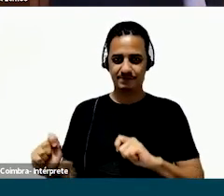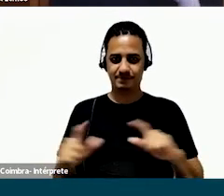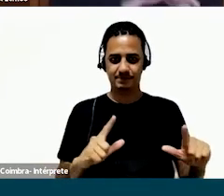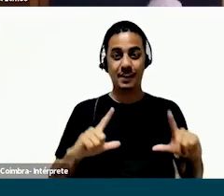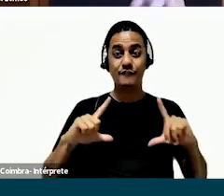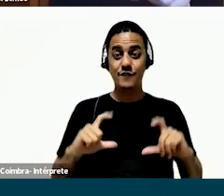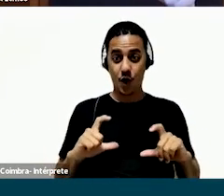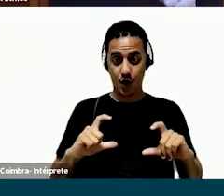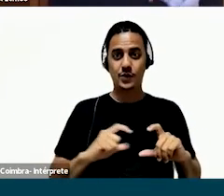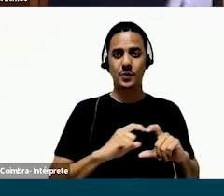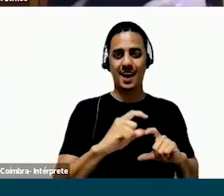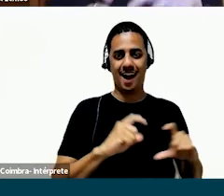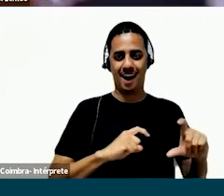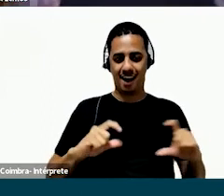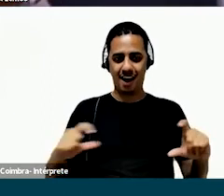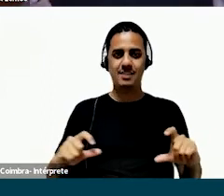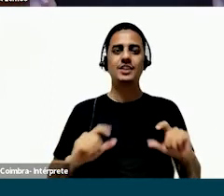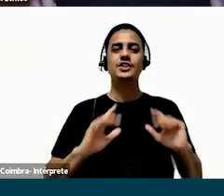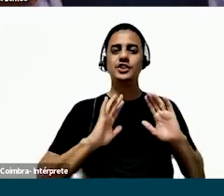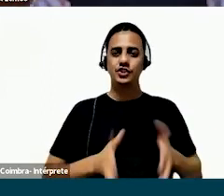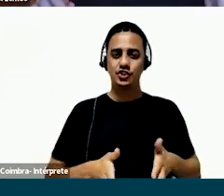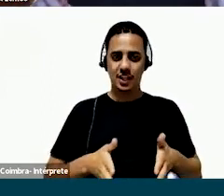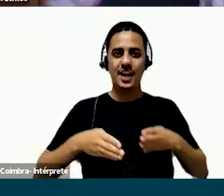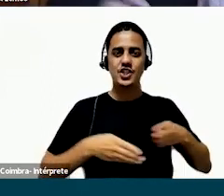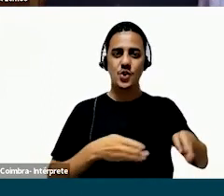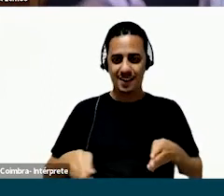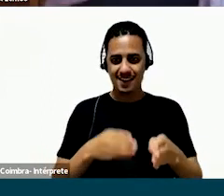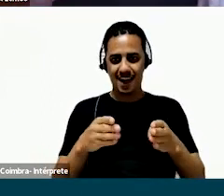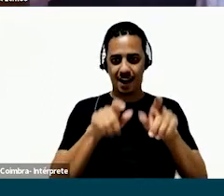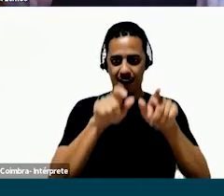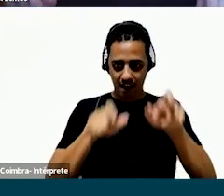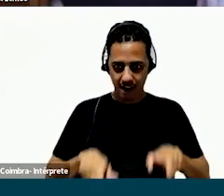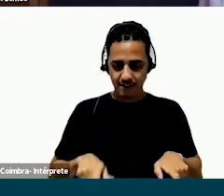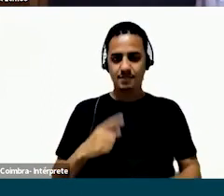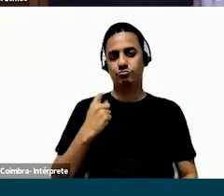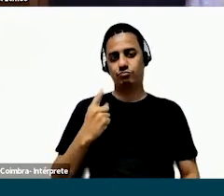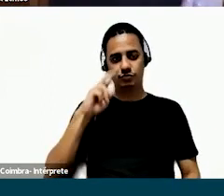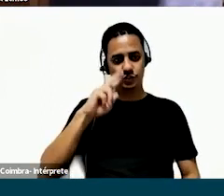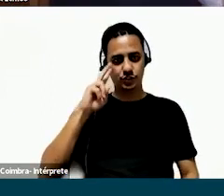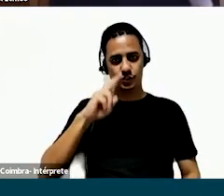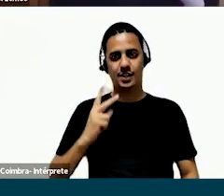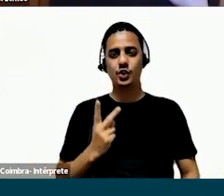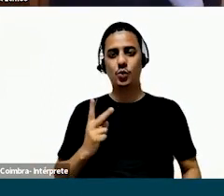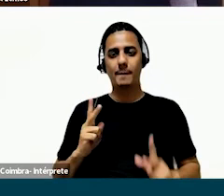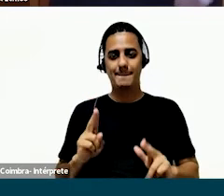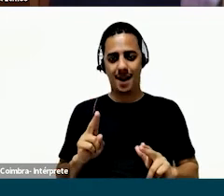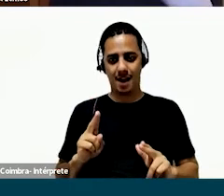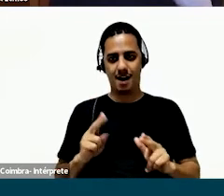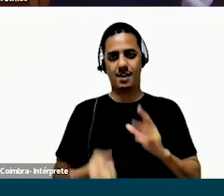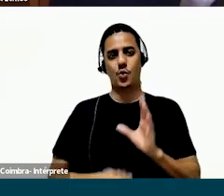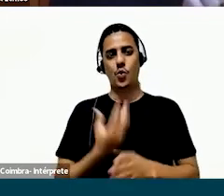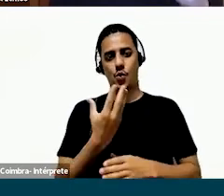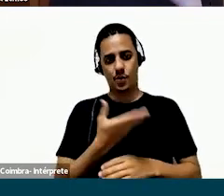No slide que eu estou apresentando agora, eu trago uma foto dessas cartas já colocadas no formato da jornada, né, da história de uma dessa